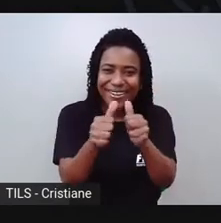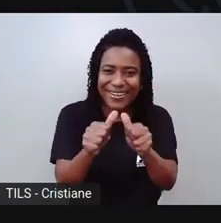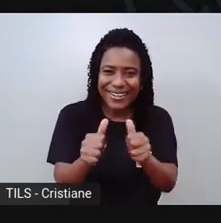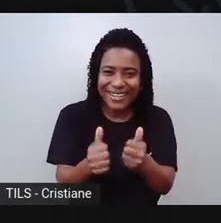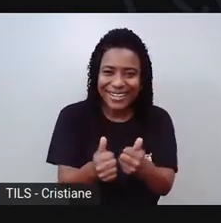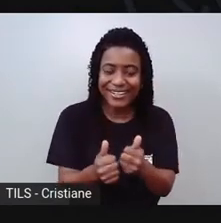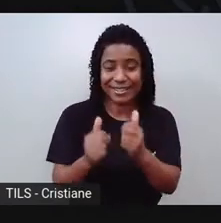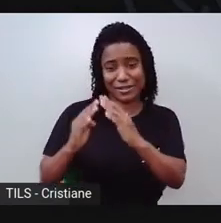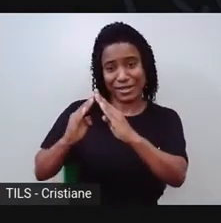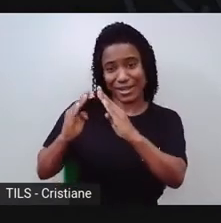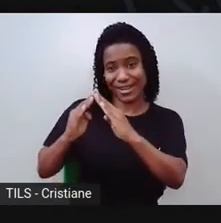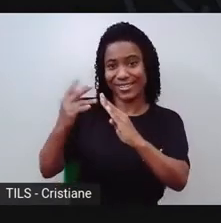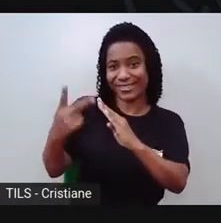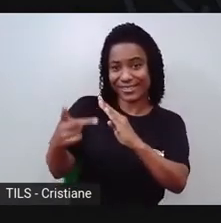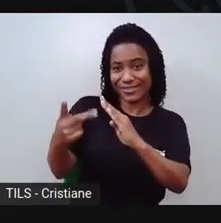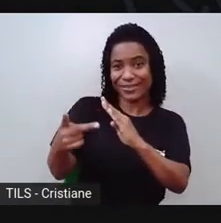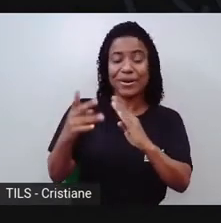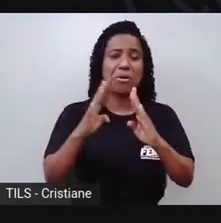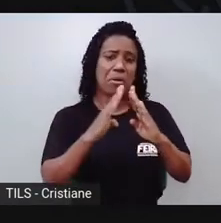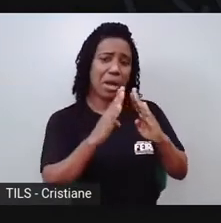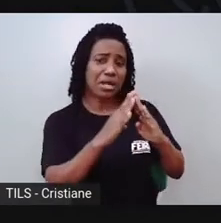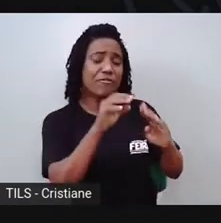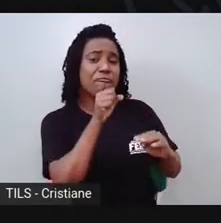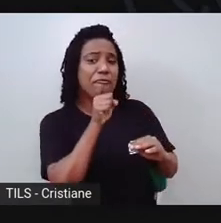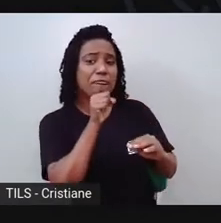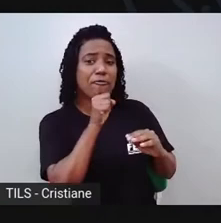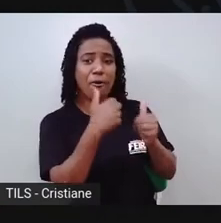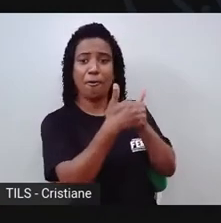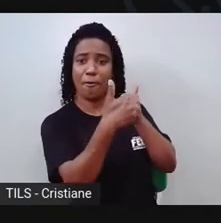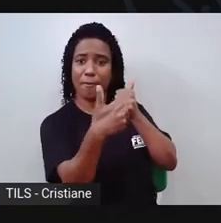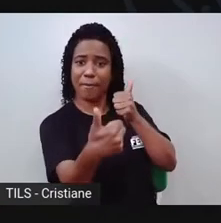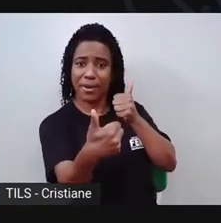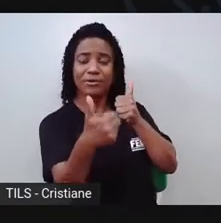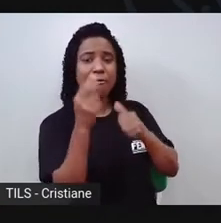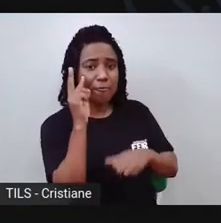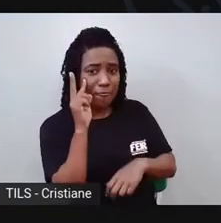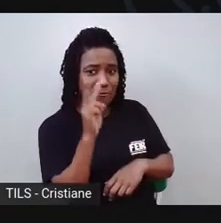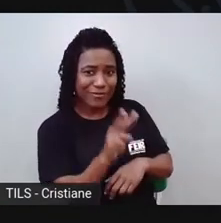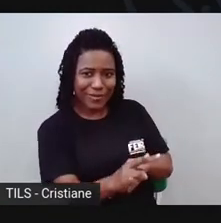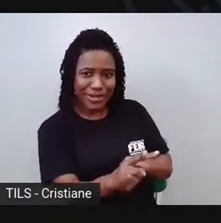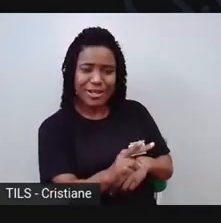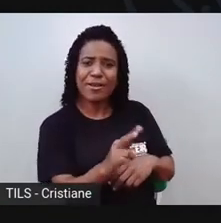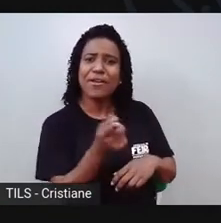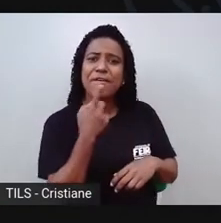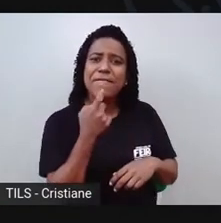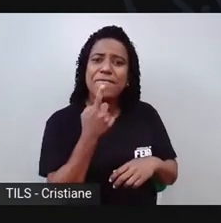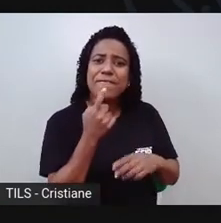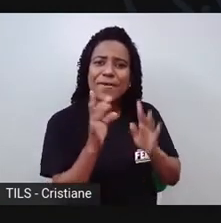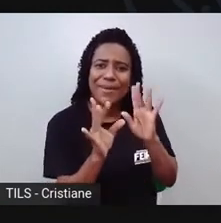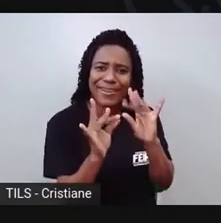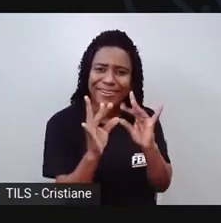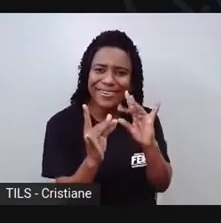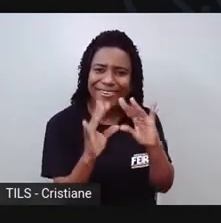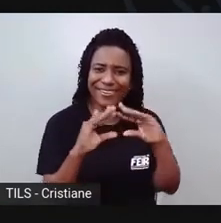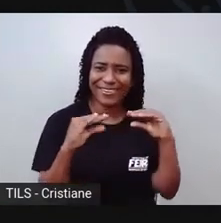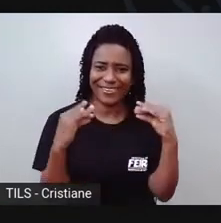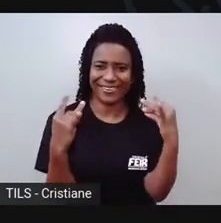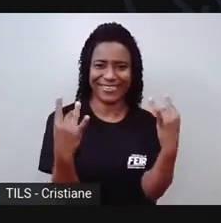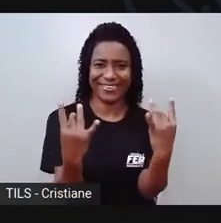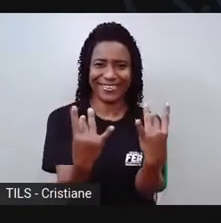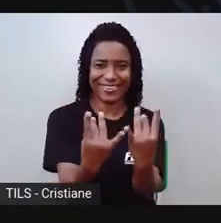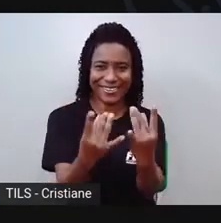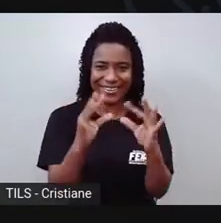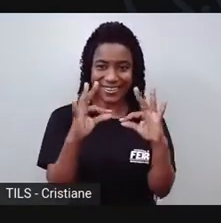vocês, ou na casa da vovó, na casa de algum amiguinho, vocês já devem ter visto, né? É vazio de cerâmica, aquele